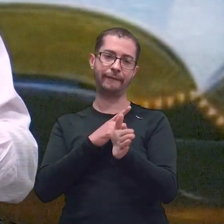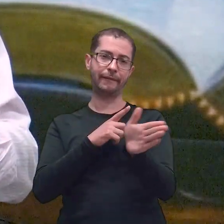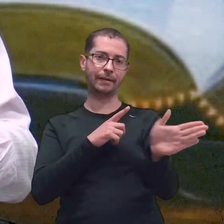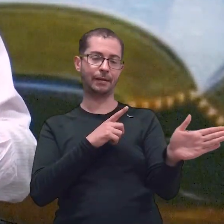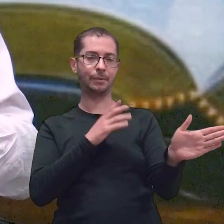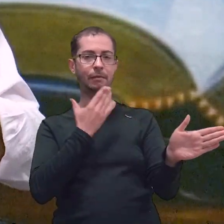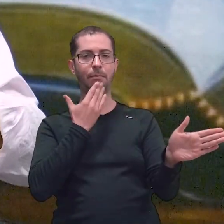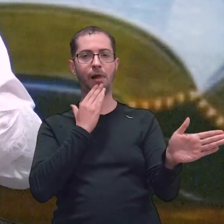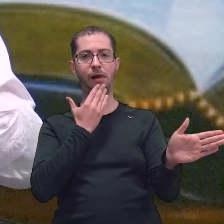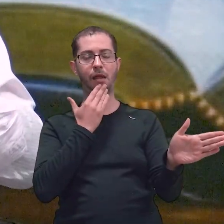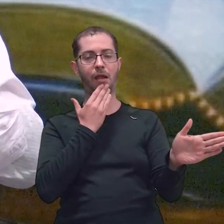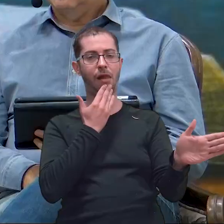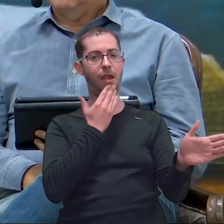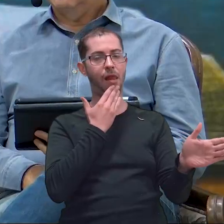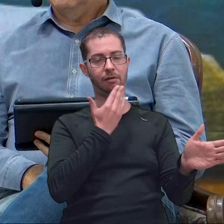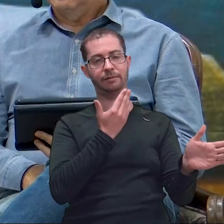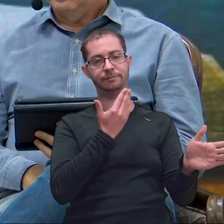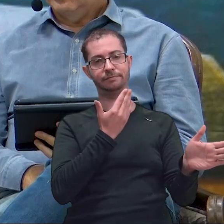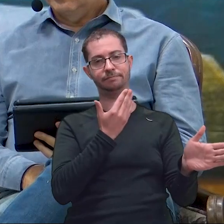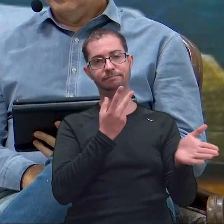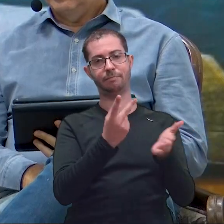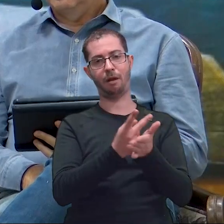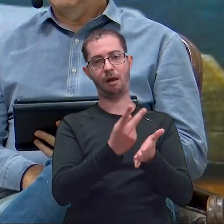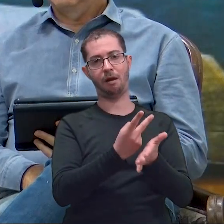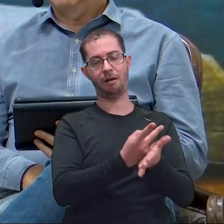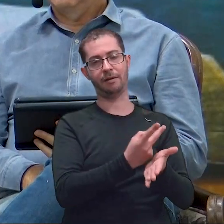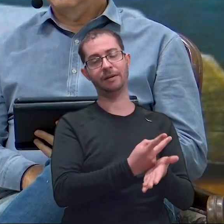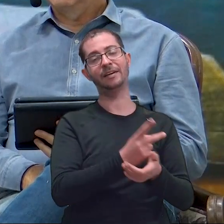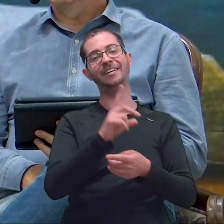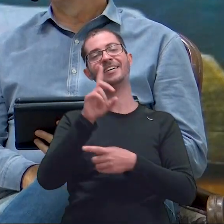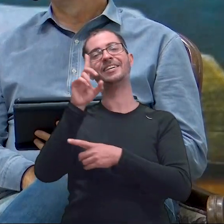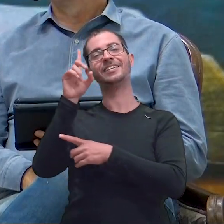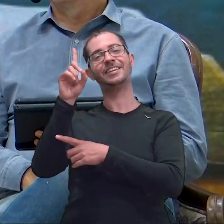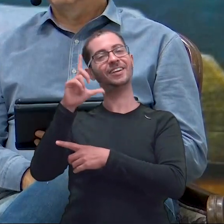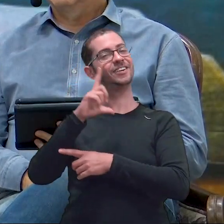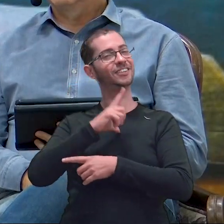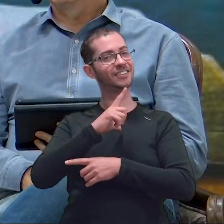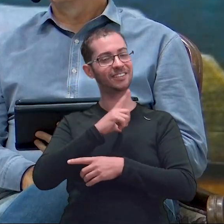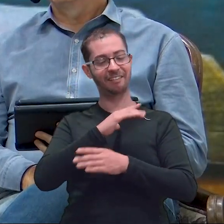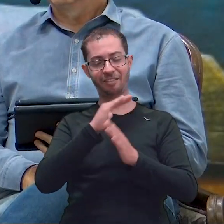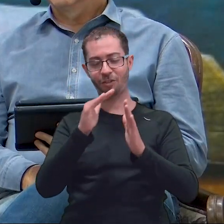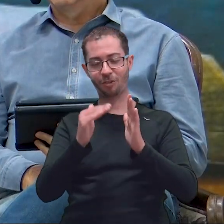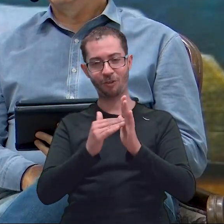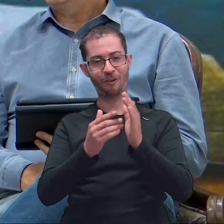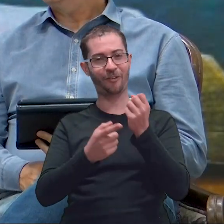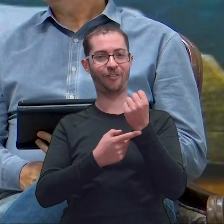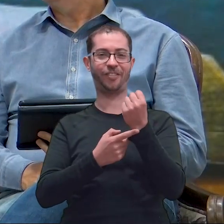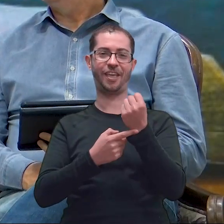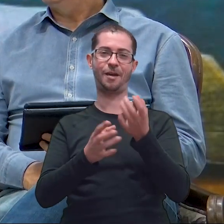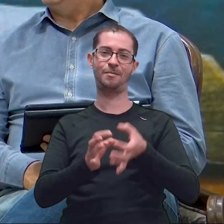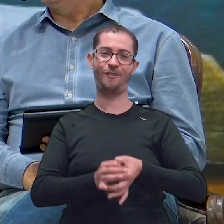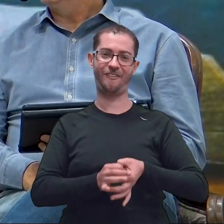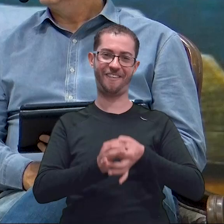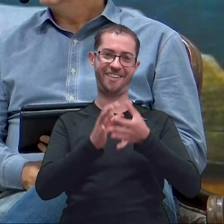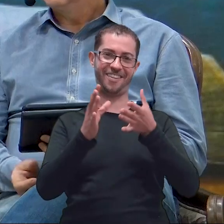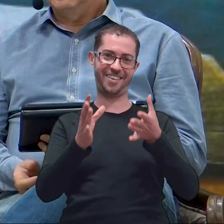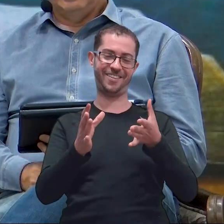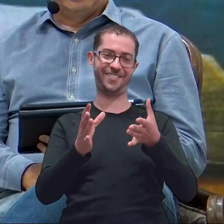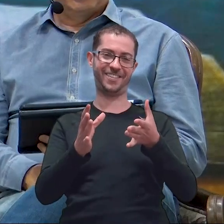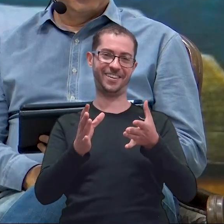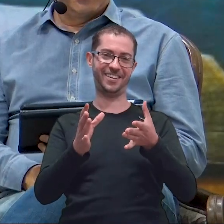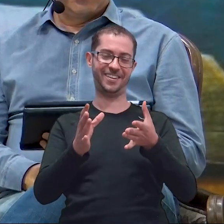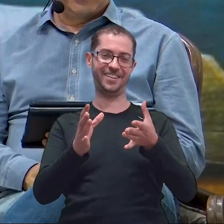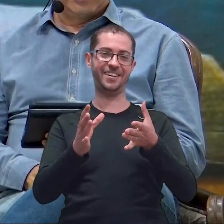oferece. E aí, Deus tem todo o tempo do mundo. Ele é dono do tempo. Nós é que estamos presos. Ele é atemporal, Ele é